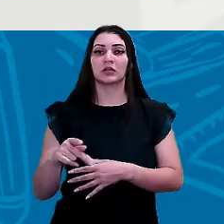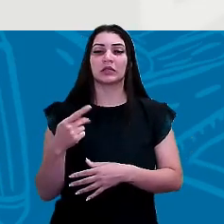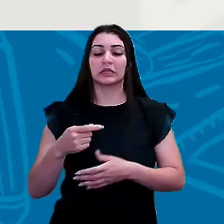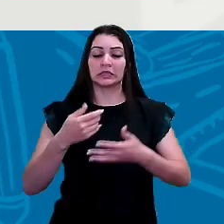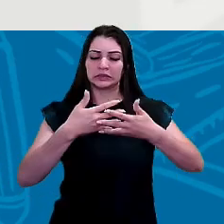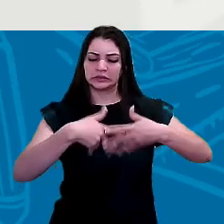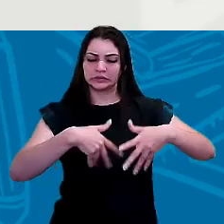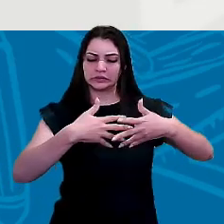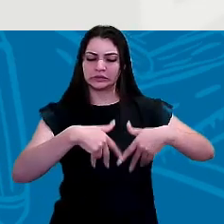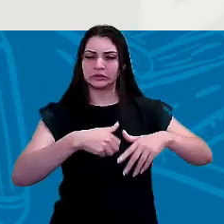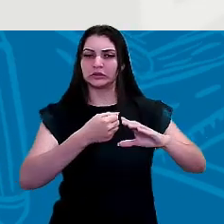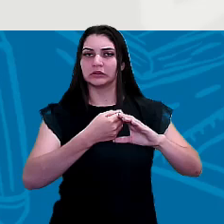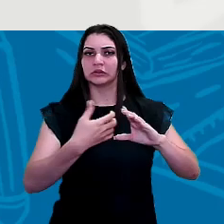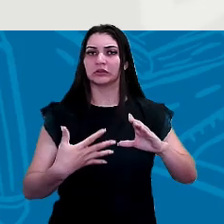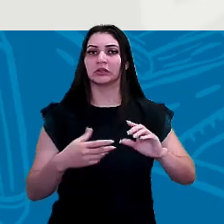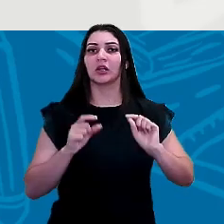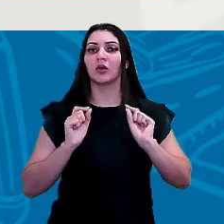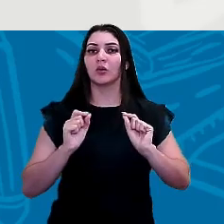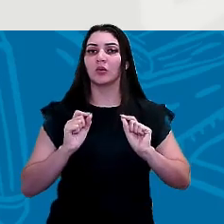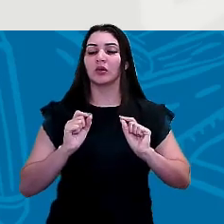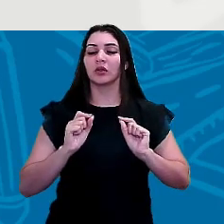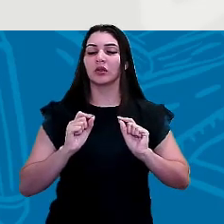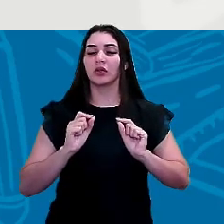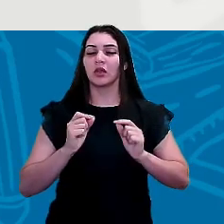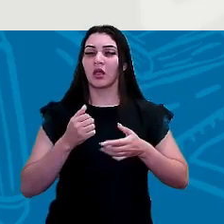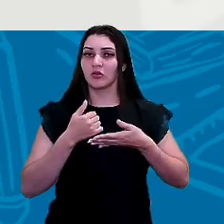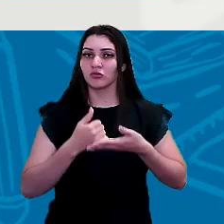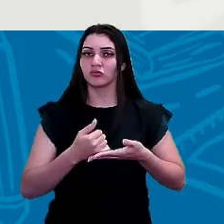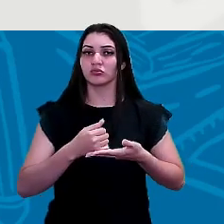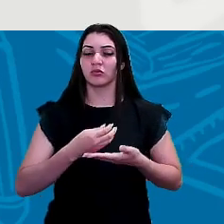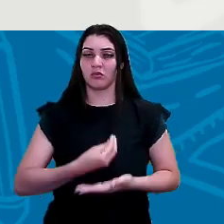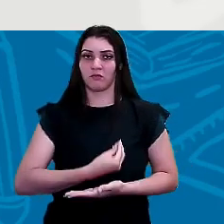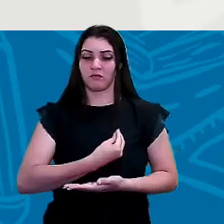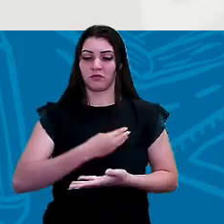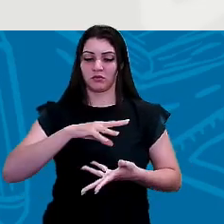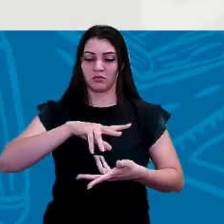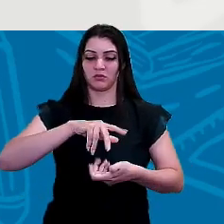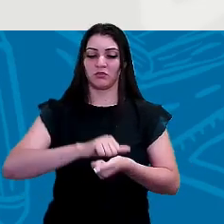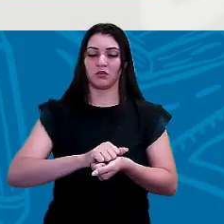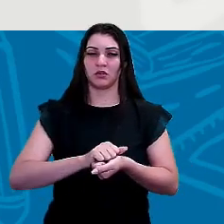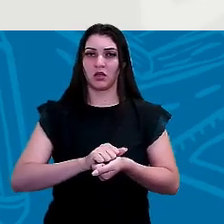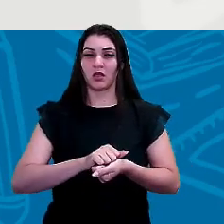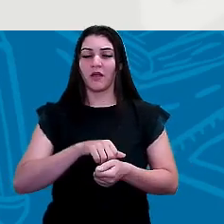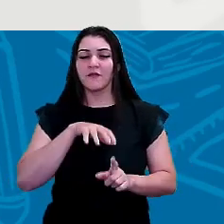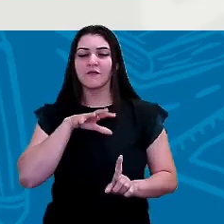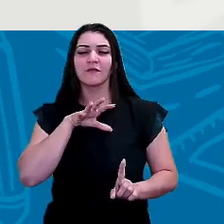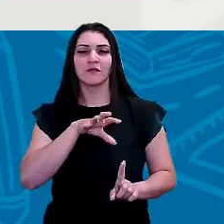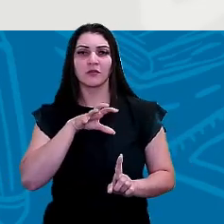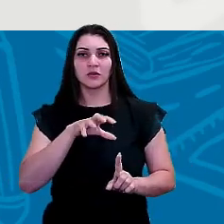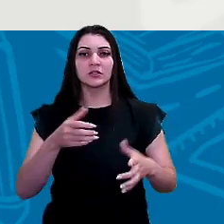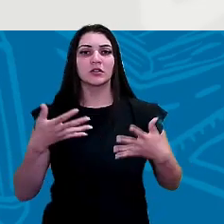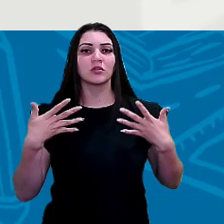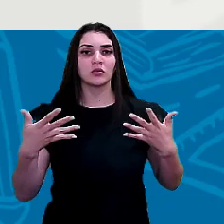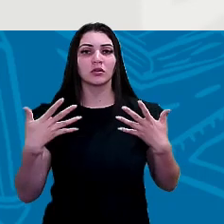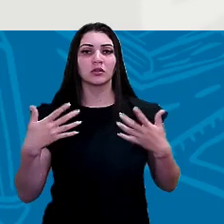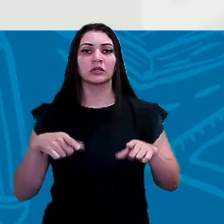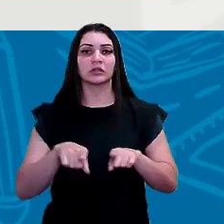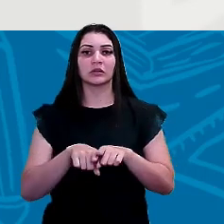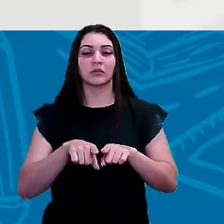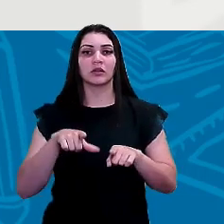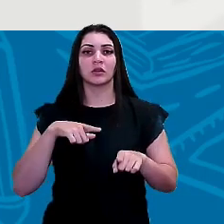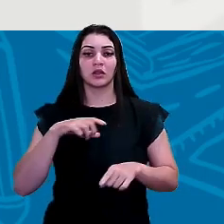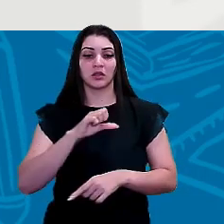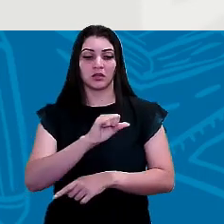naturais. É a manutenção da vida do planeta, ele influencia o clima e abriga cerca de 80